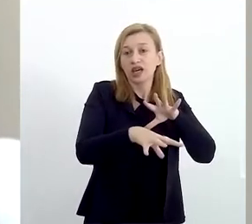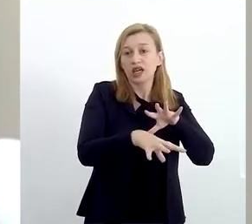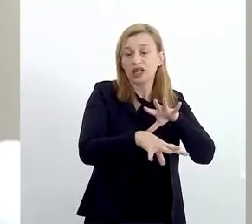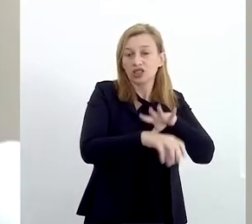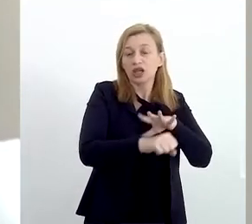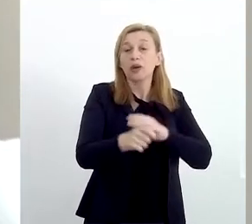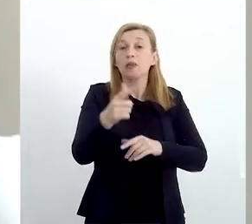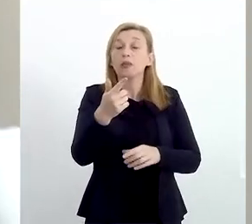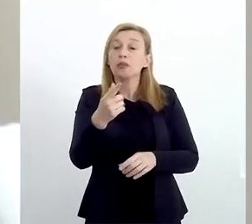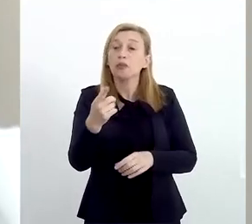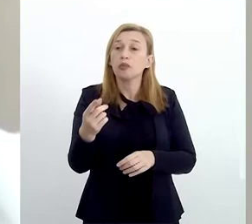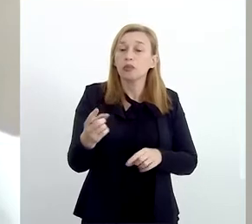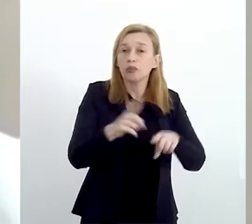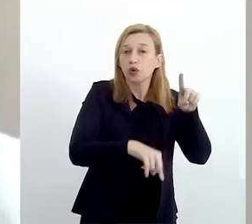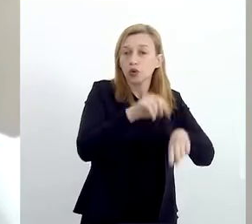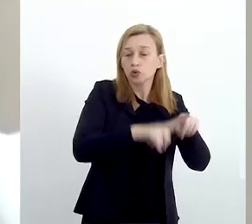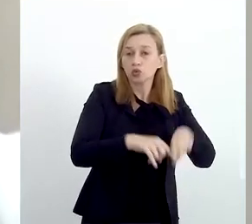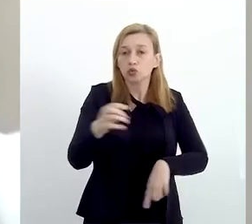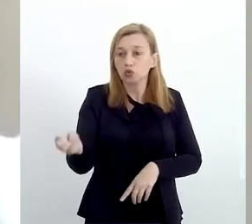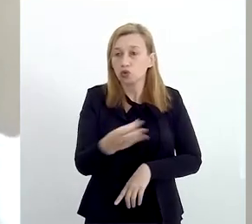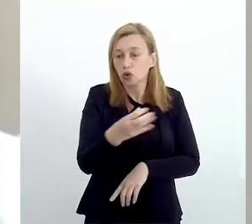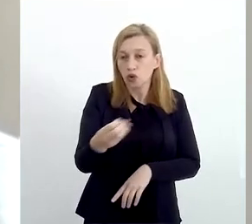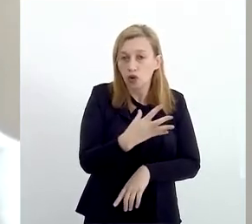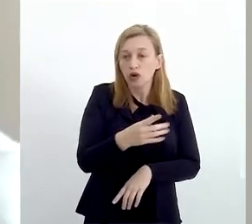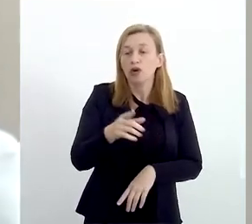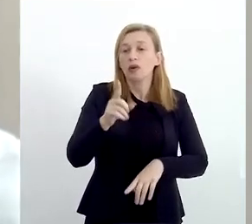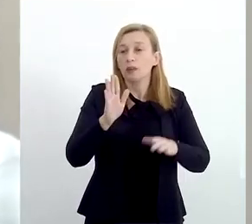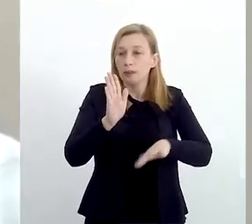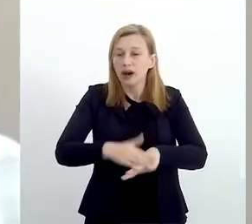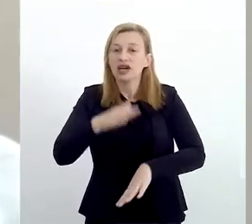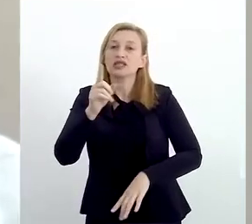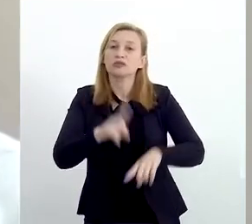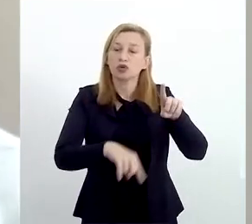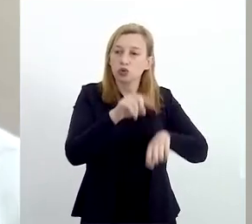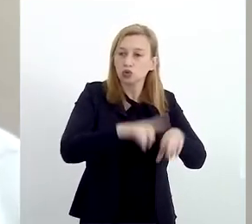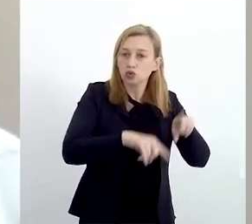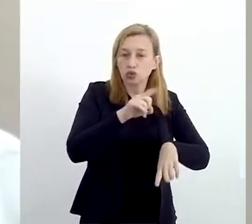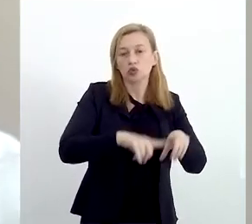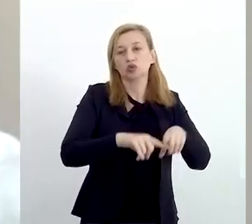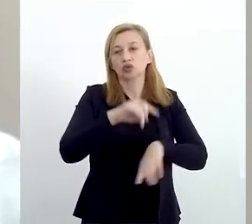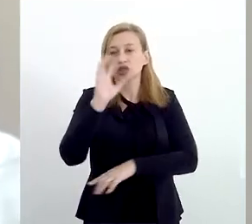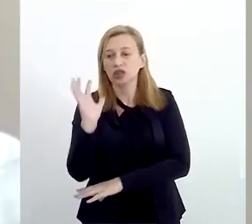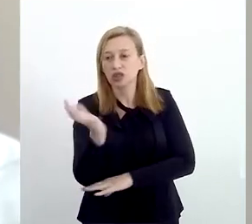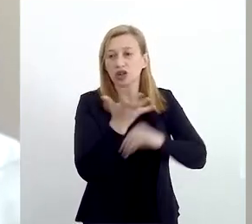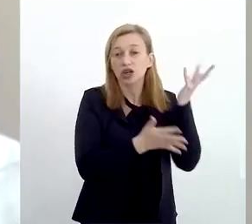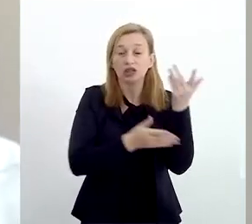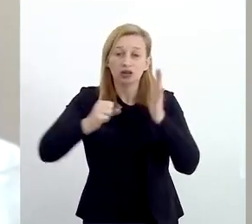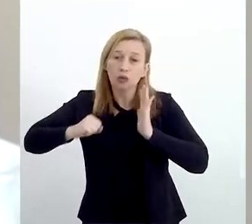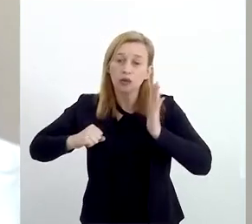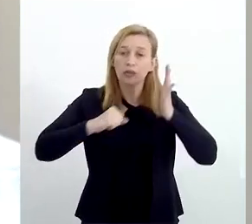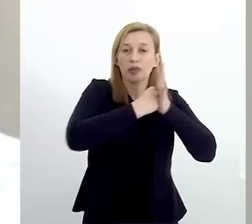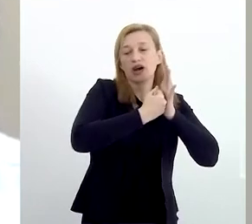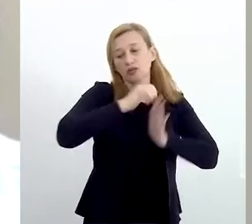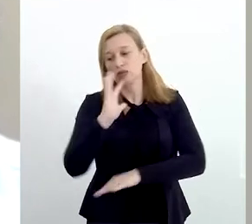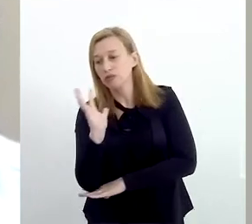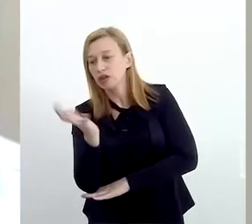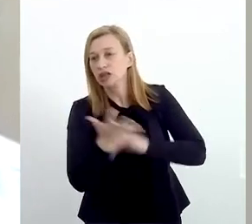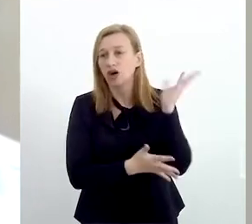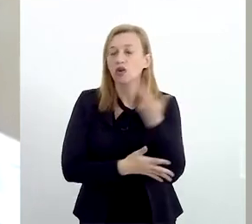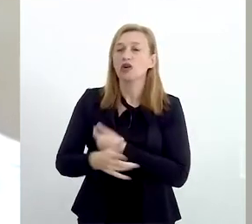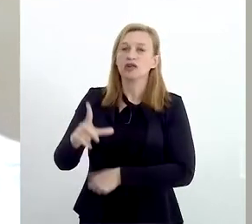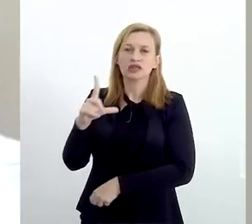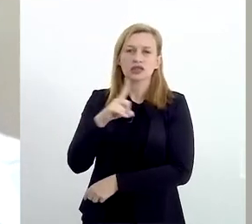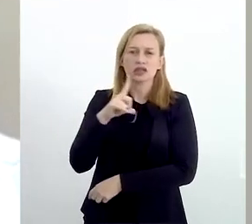Então, com isso você extrai mais material da natureza, você está causando um impacto ambiental, você